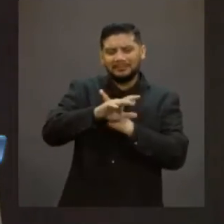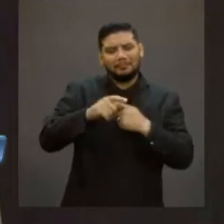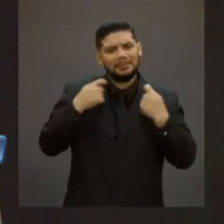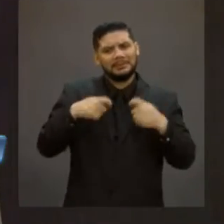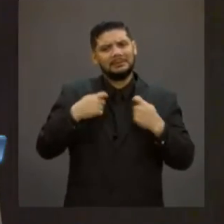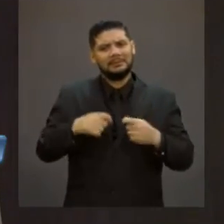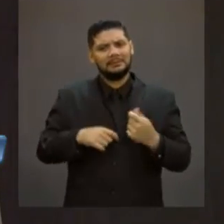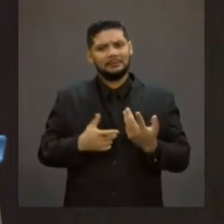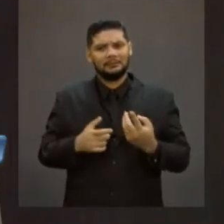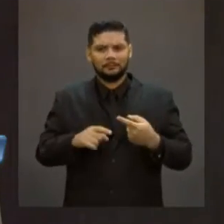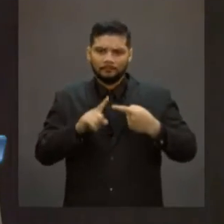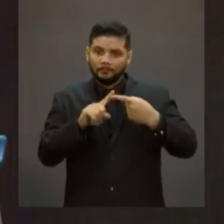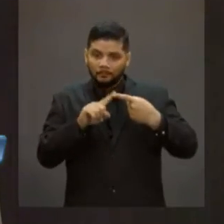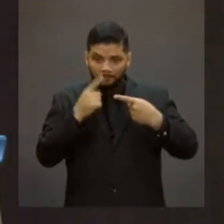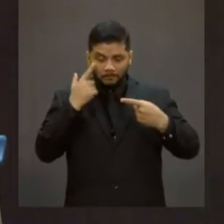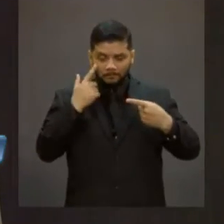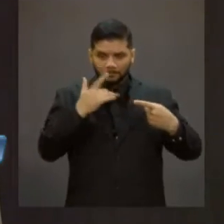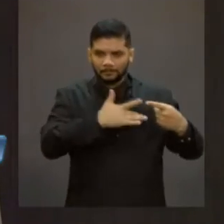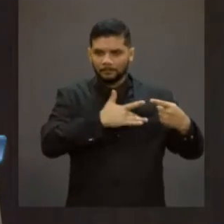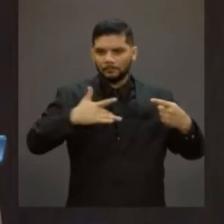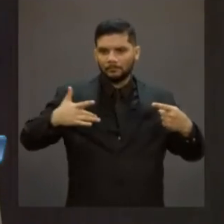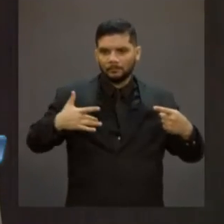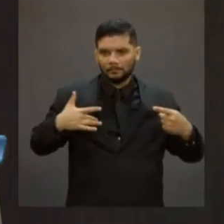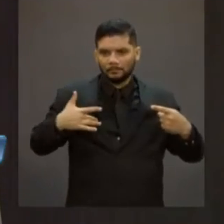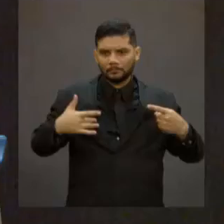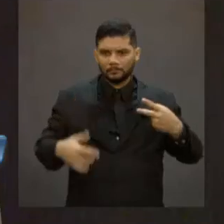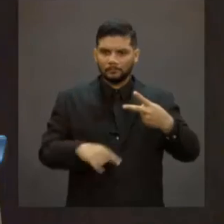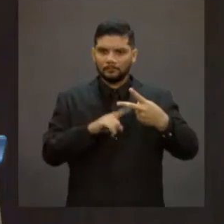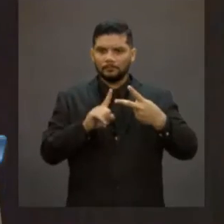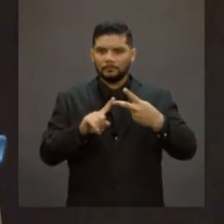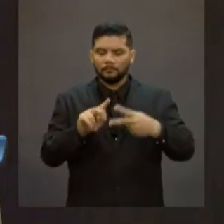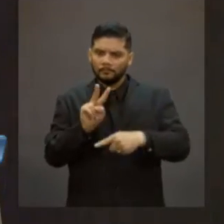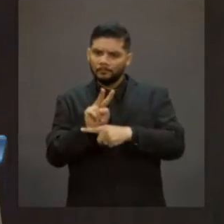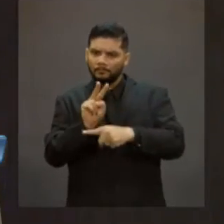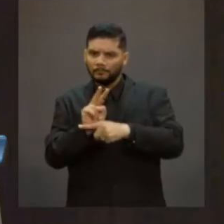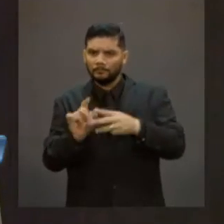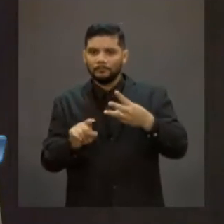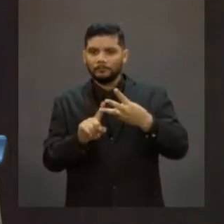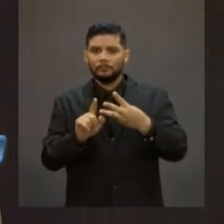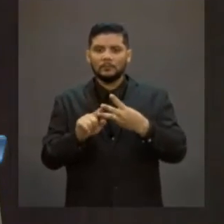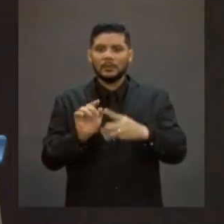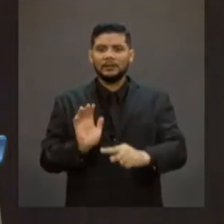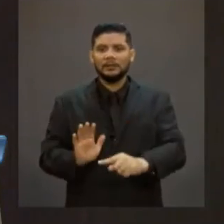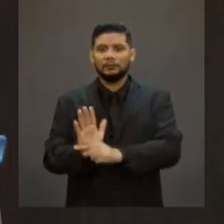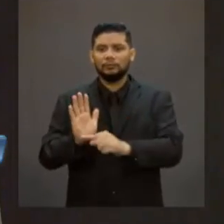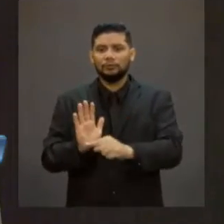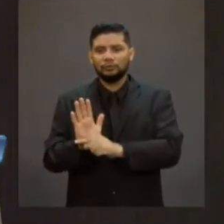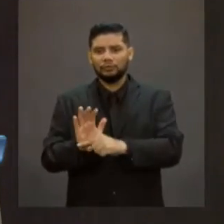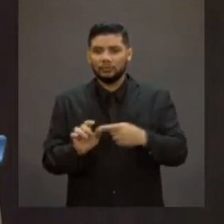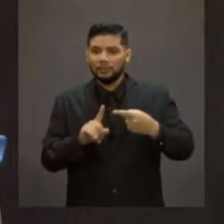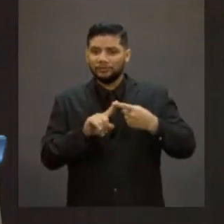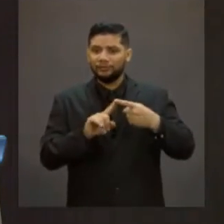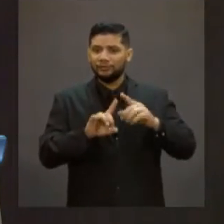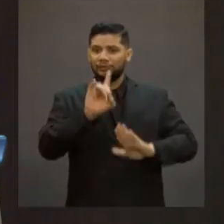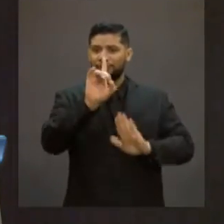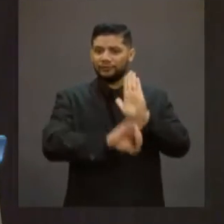Qual o tripé da Seguridade? Saúde, Previdência e Assistência. A saúde como um direito universal,